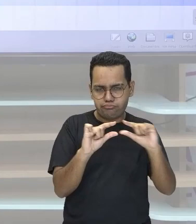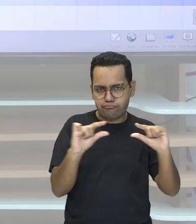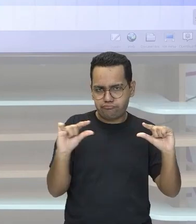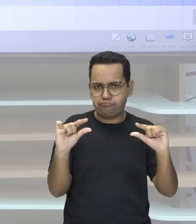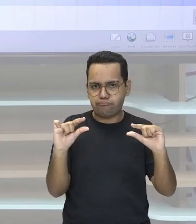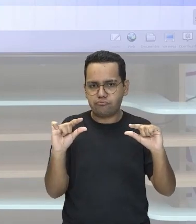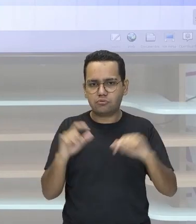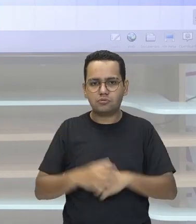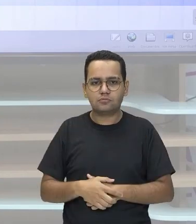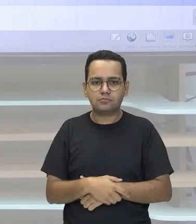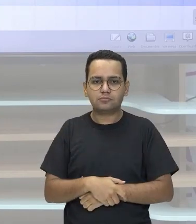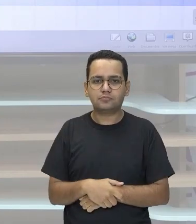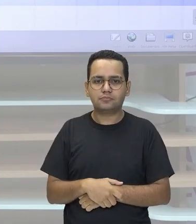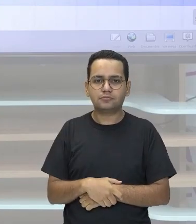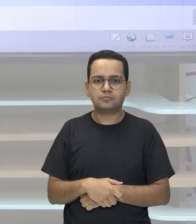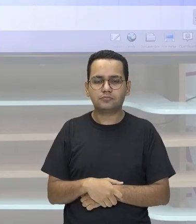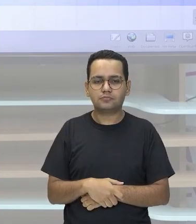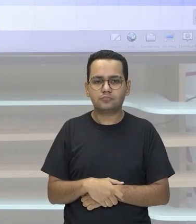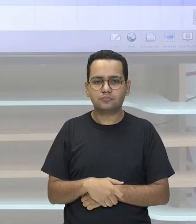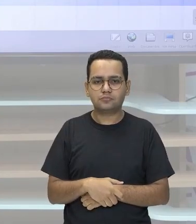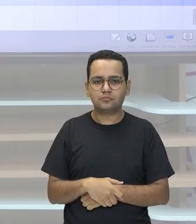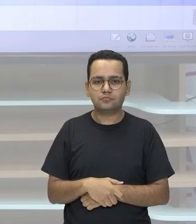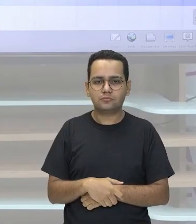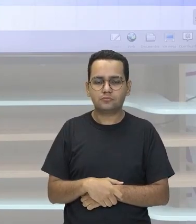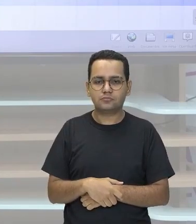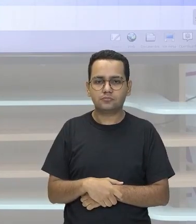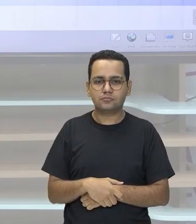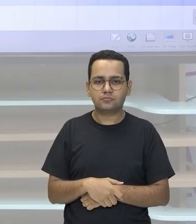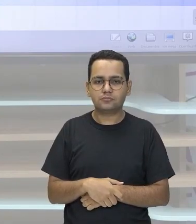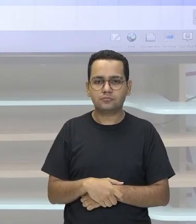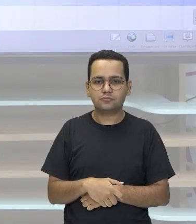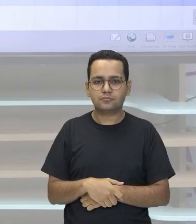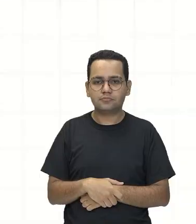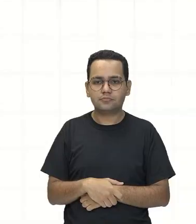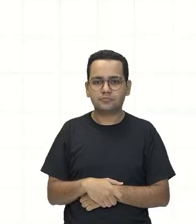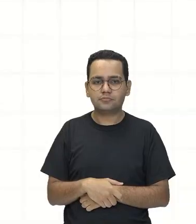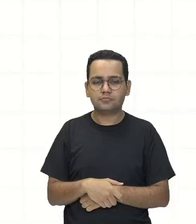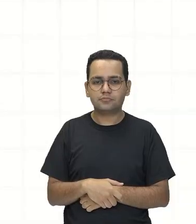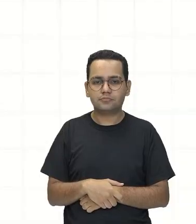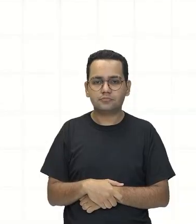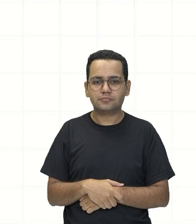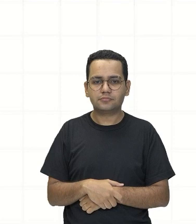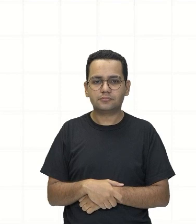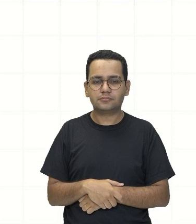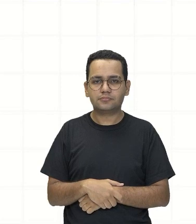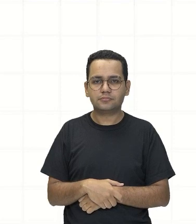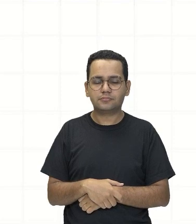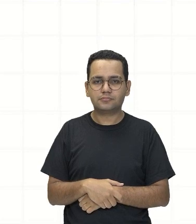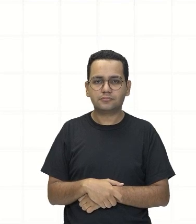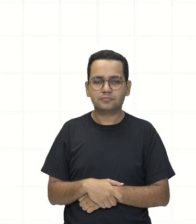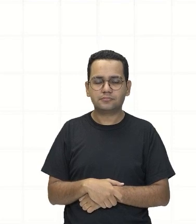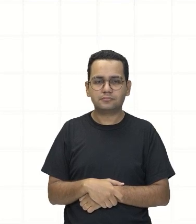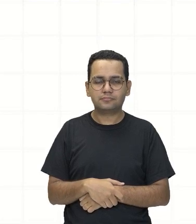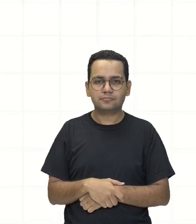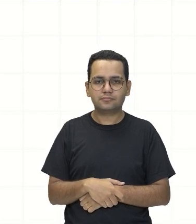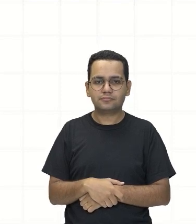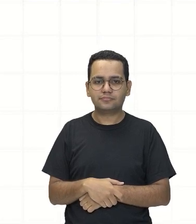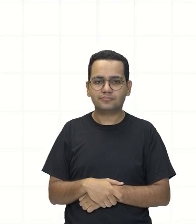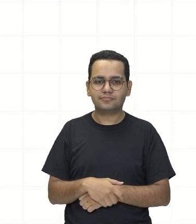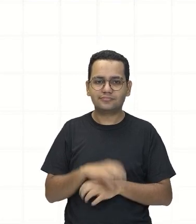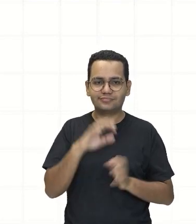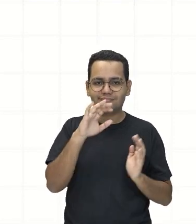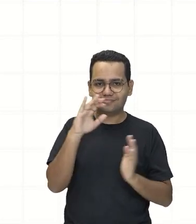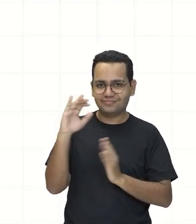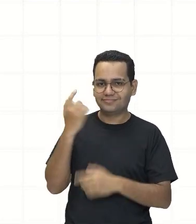Igual Então, você só faz repetir Vamos lá Vamos ver como é que fica isso aí Olha só Então, nós temos o